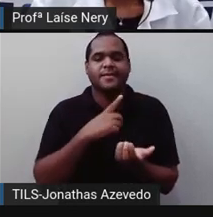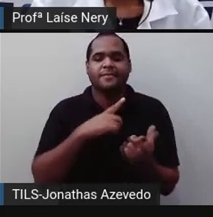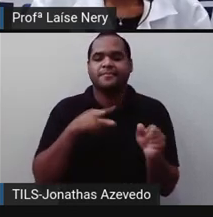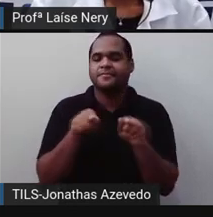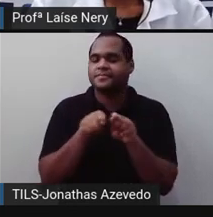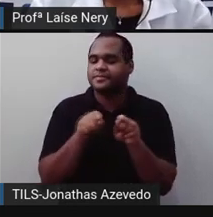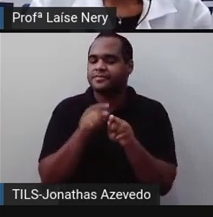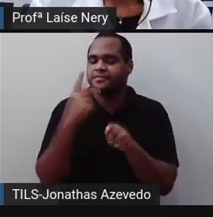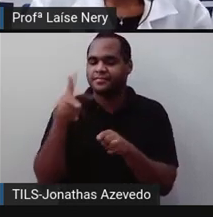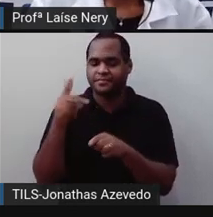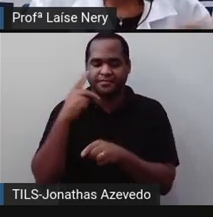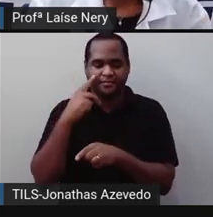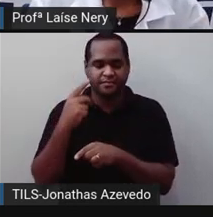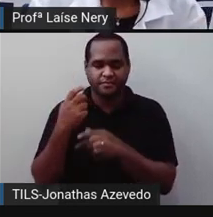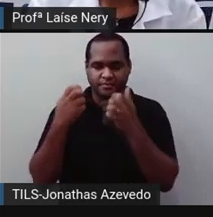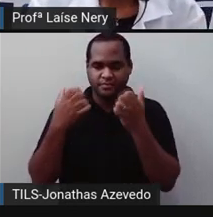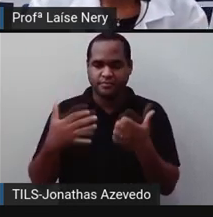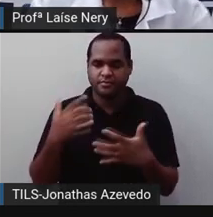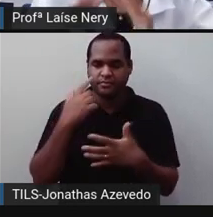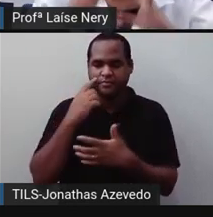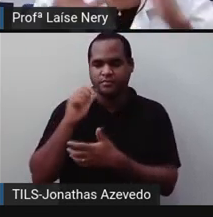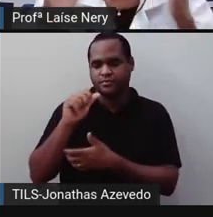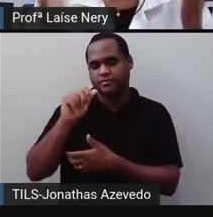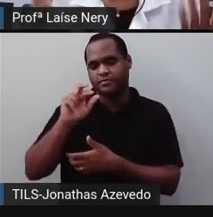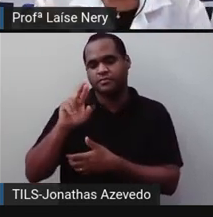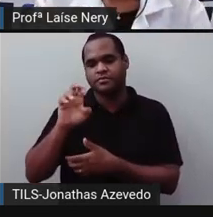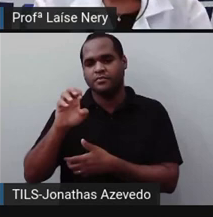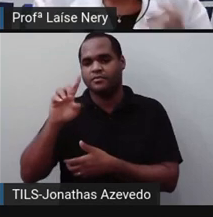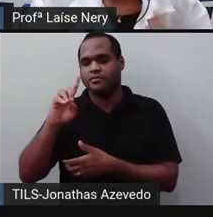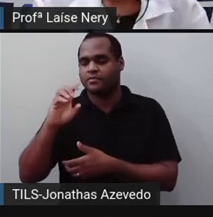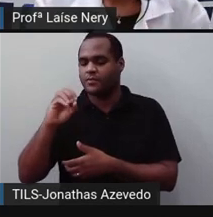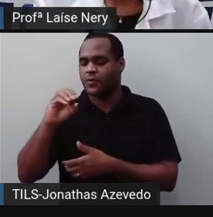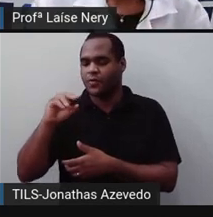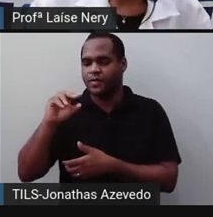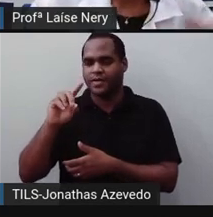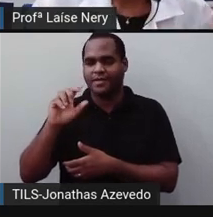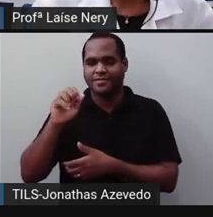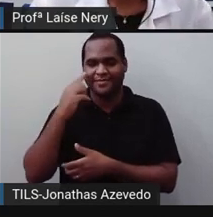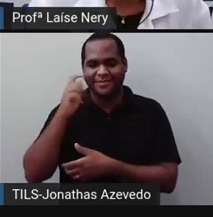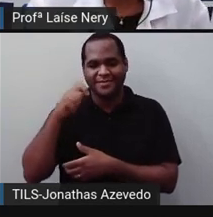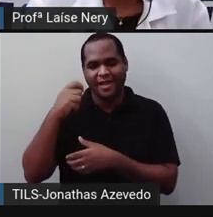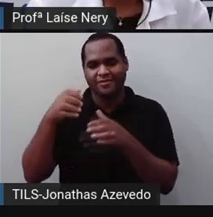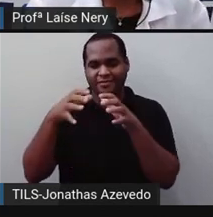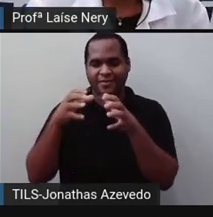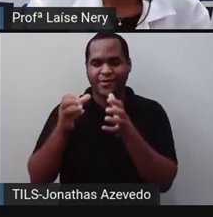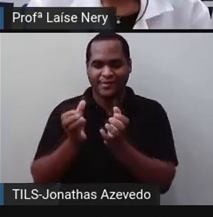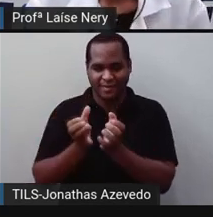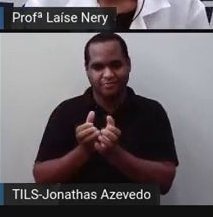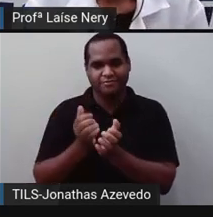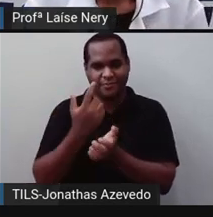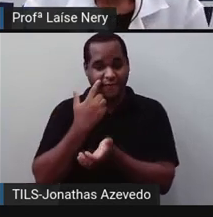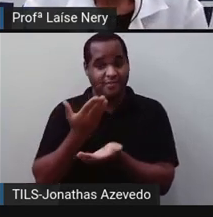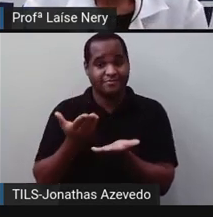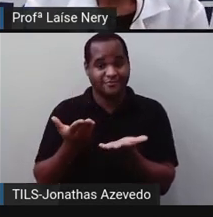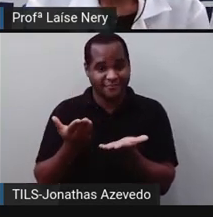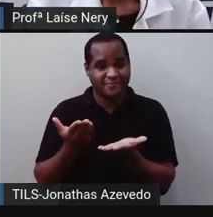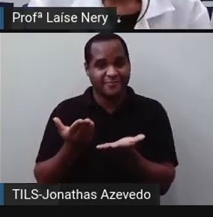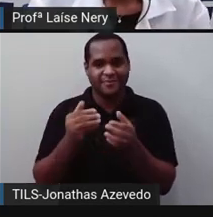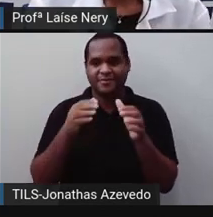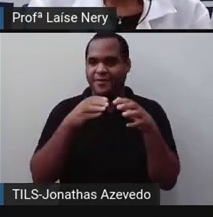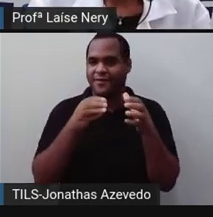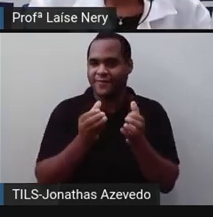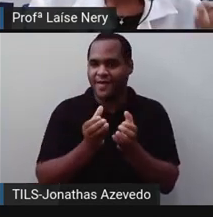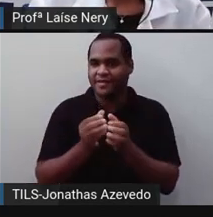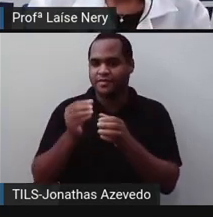linhas arredondadas. Tem o formato mais arredondado, como você pode ver na esfera,